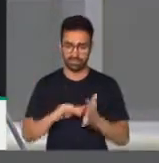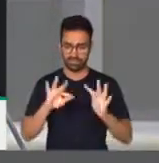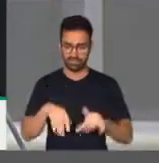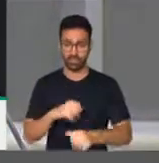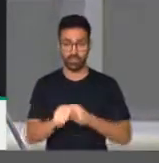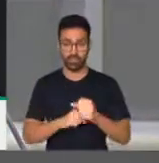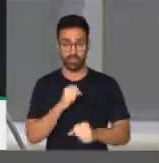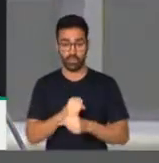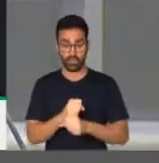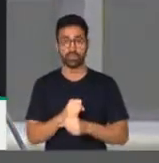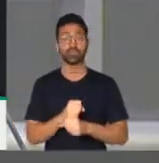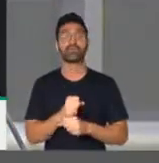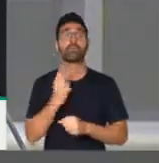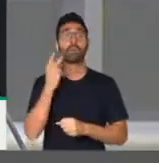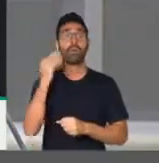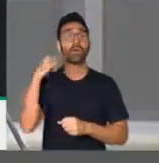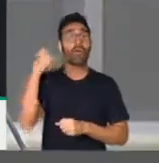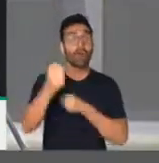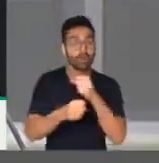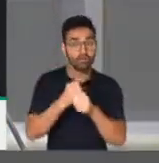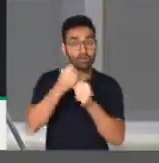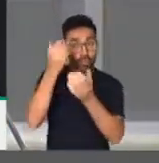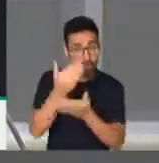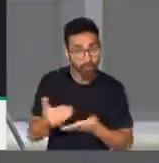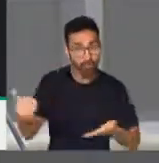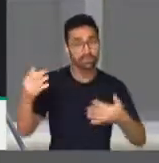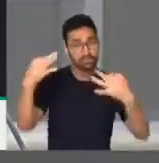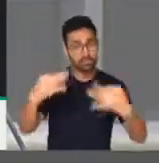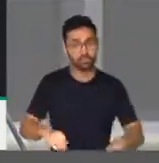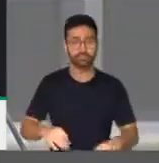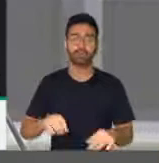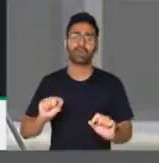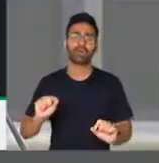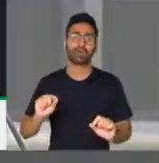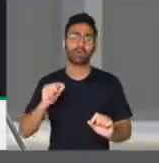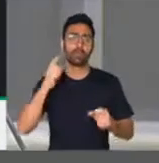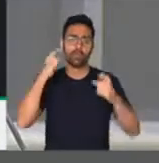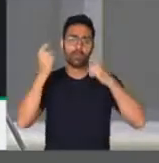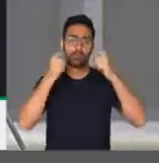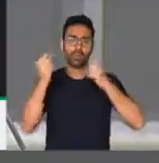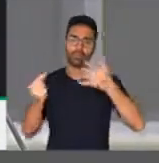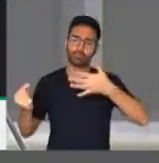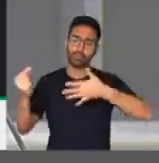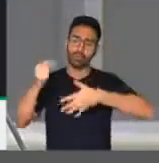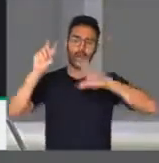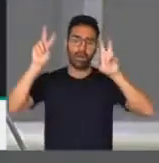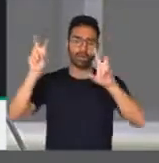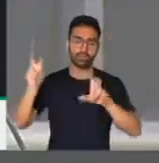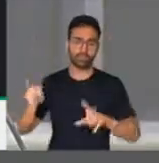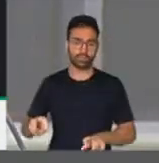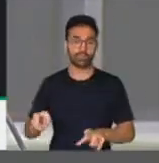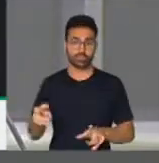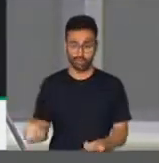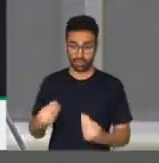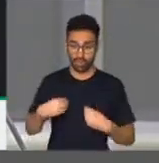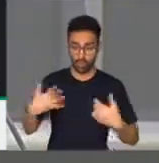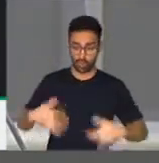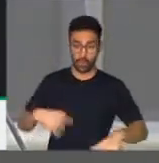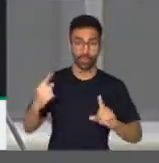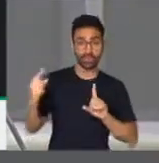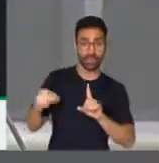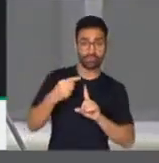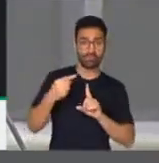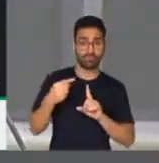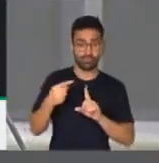para entrarmos o próximo ano nos ocupando com as novas pautas, as pautas que nos desafiam, porque nós